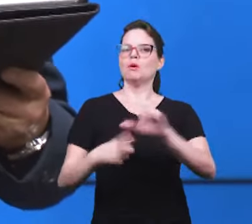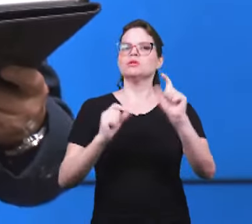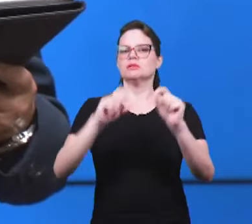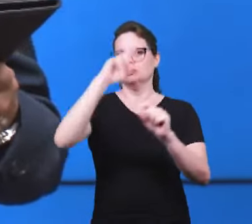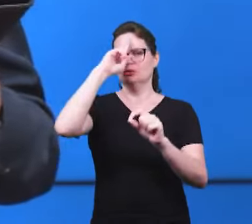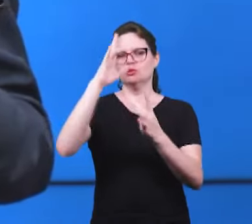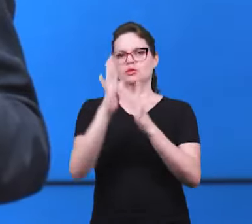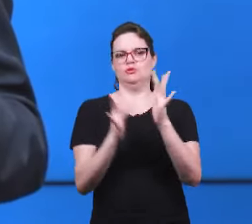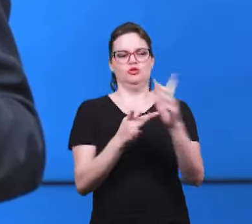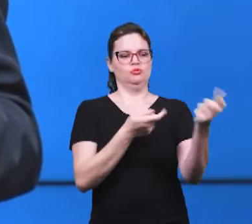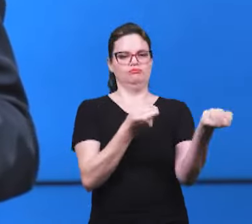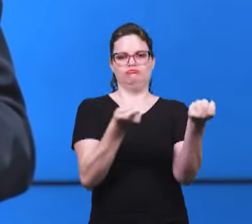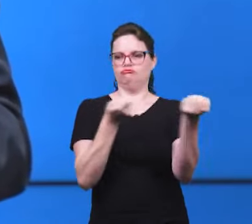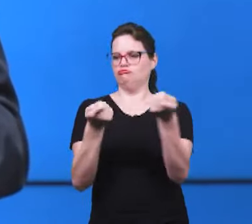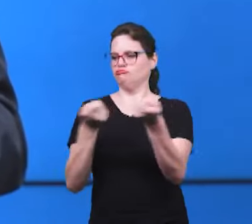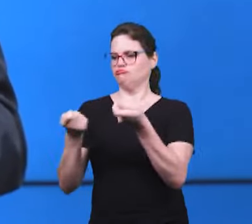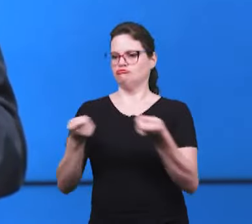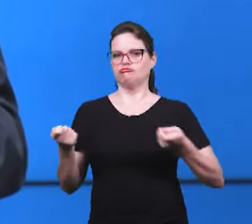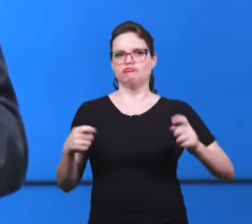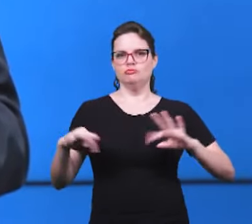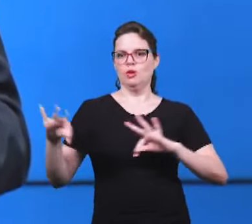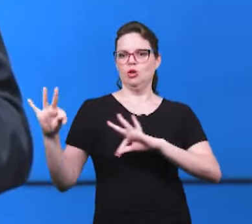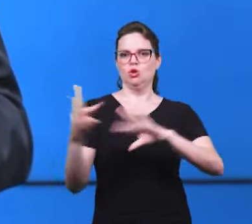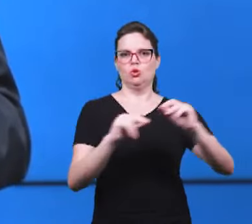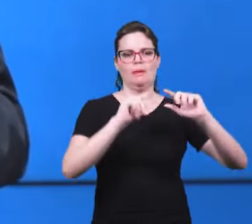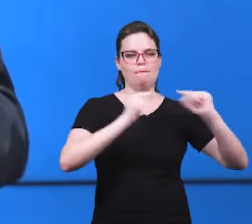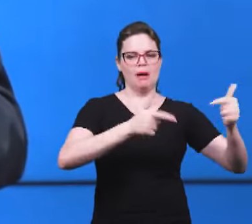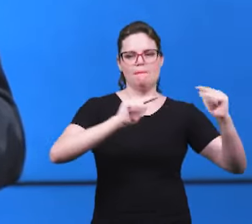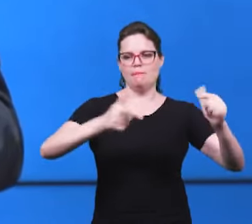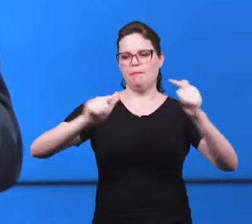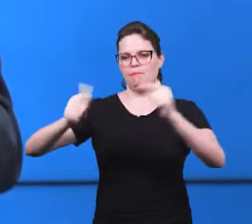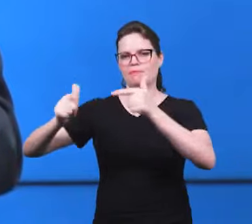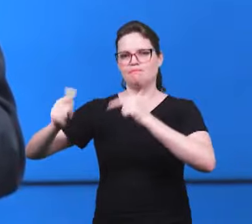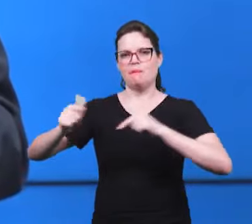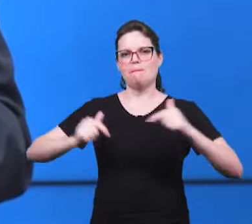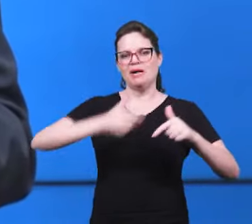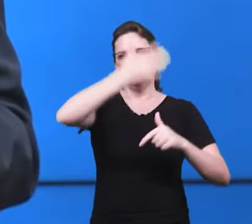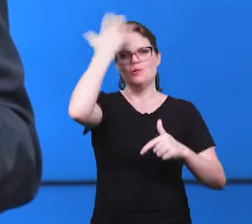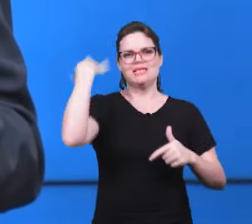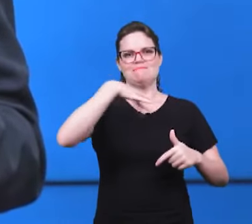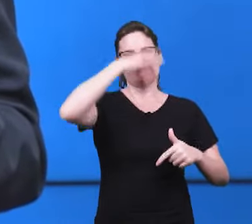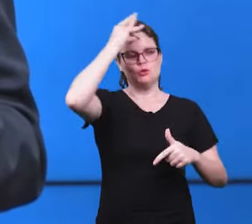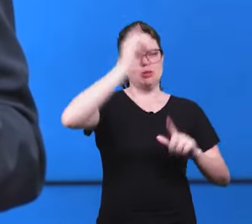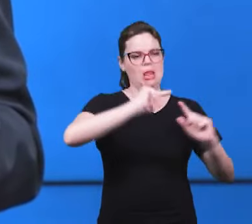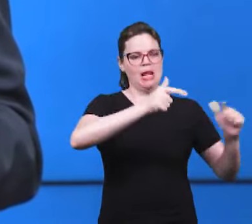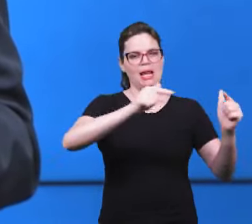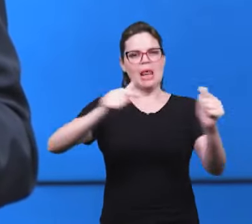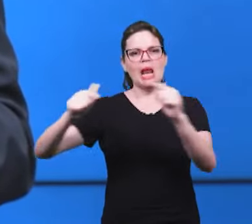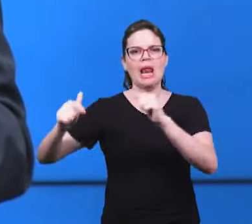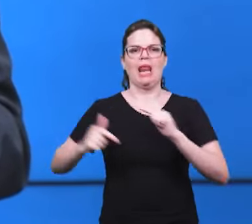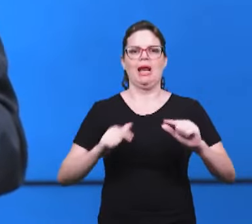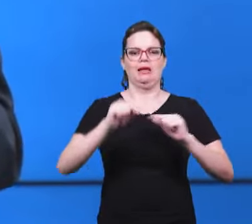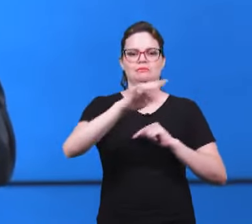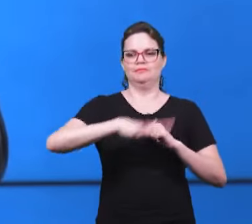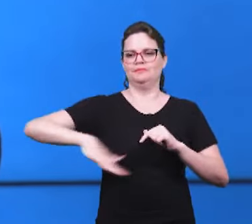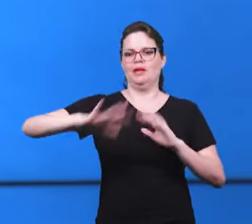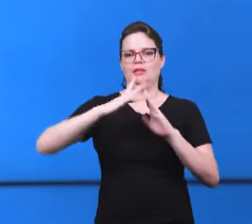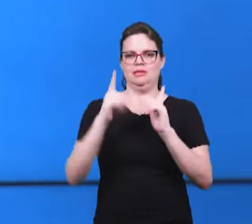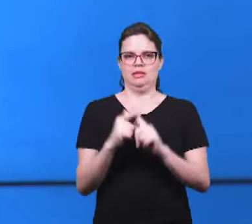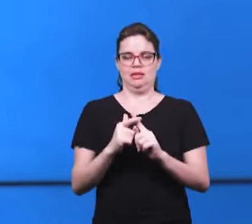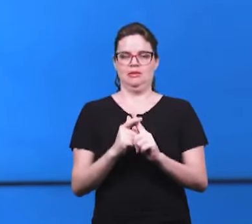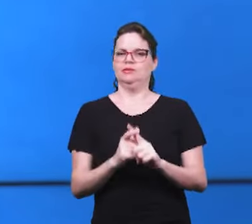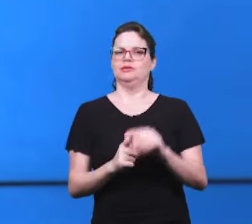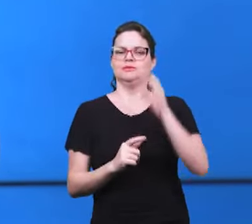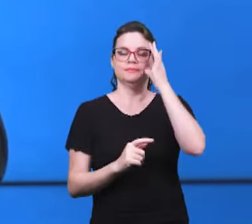de Jesus em ter nas mãos dele toda a operação global do Espírito Santo sobre a igreja é uma ênfase a